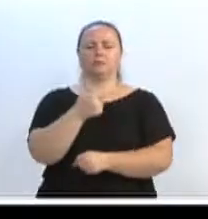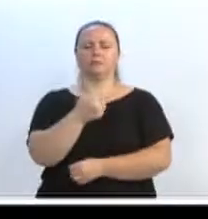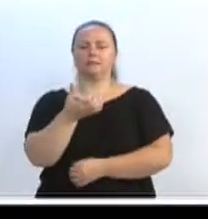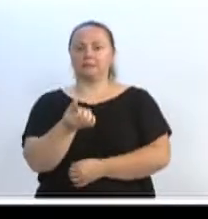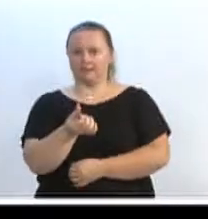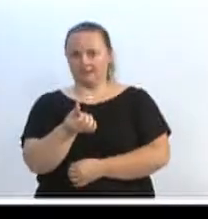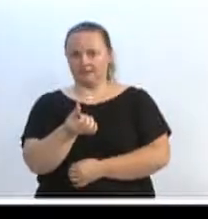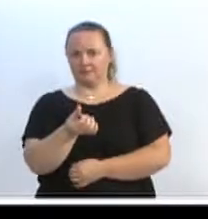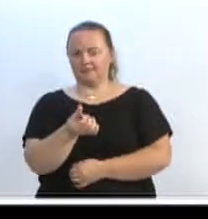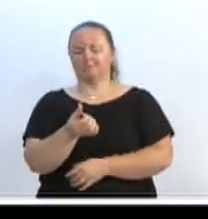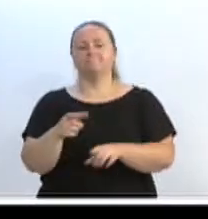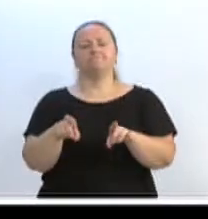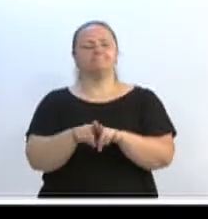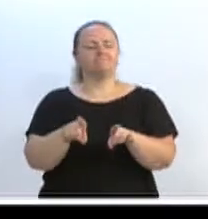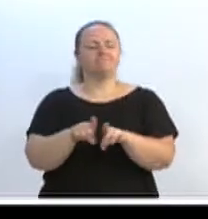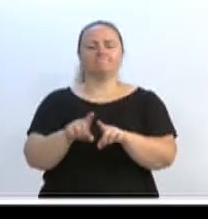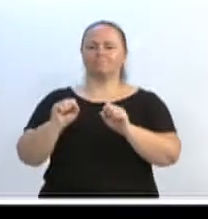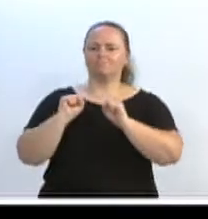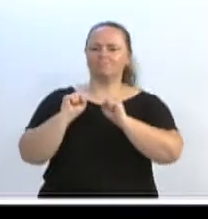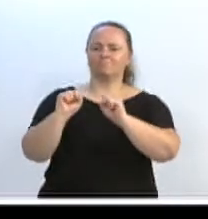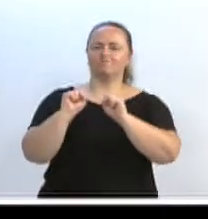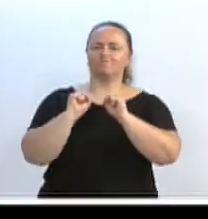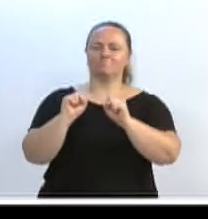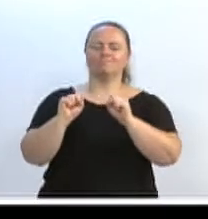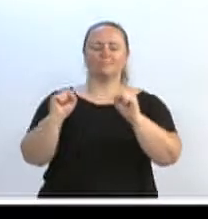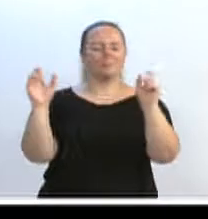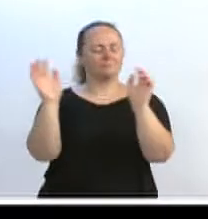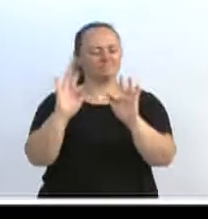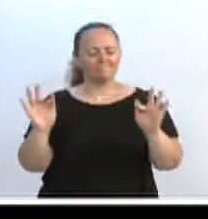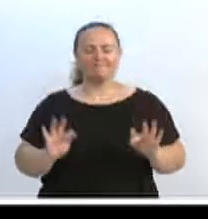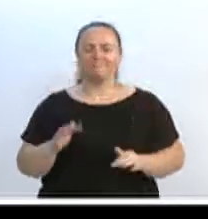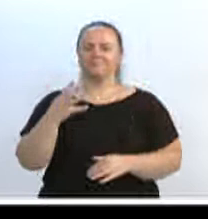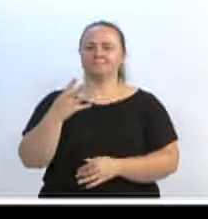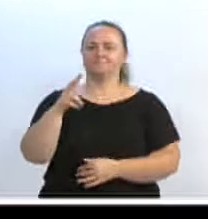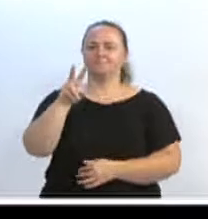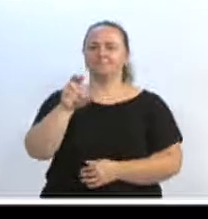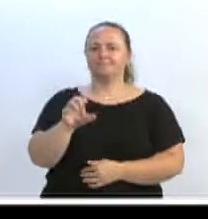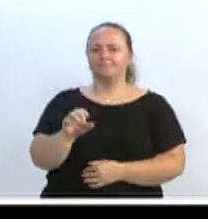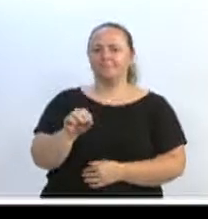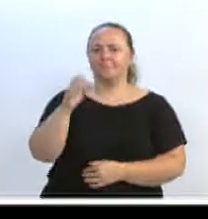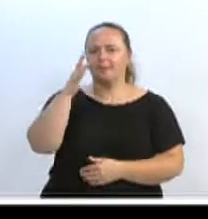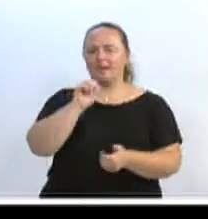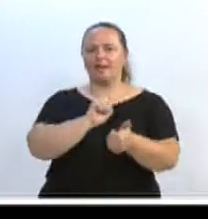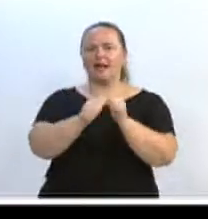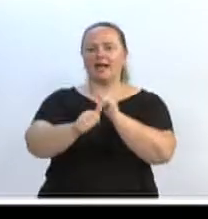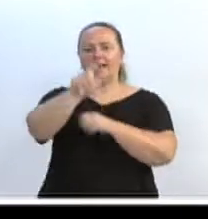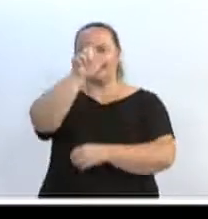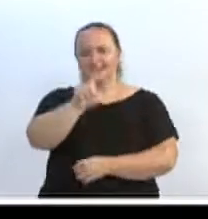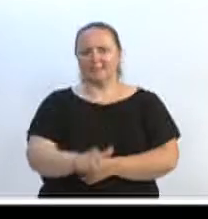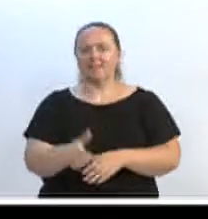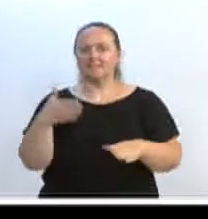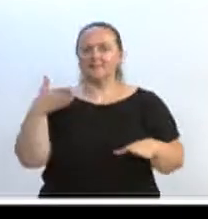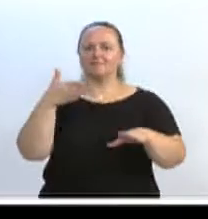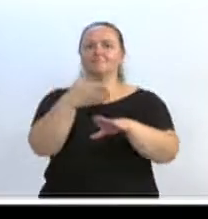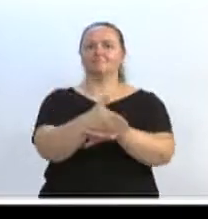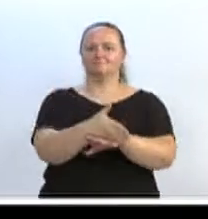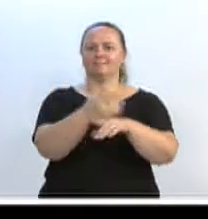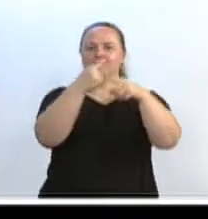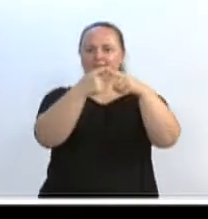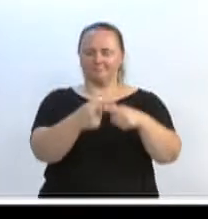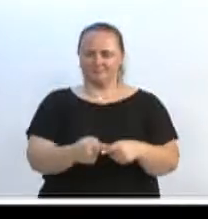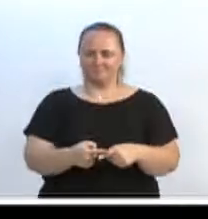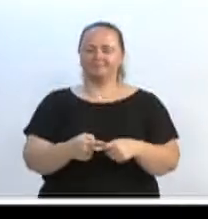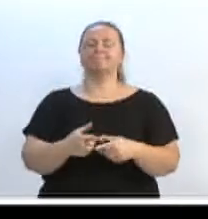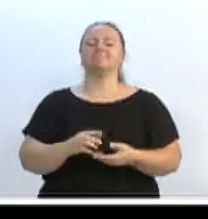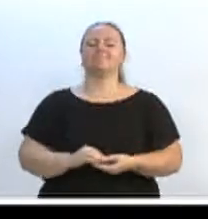E, claro, a nossa torcida dos 450 atletas que lá participam. Nós estaremos, esta semana, ainda também em